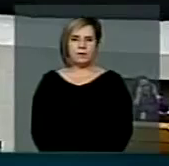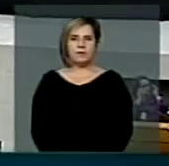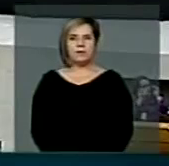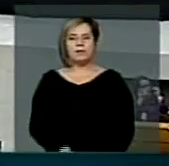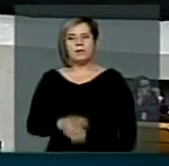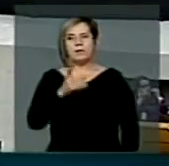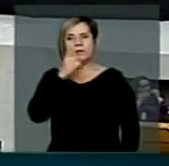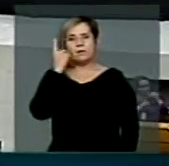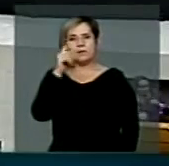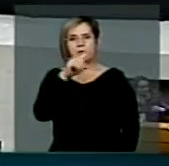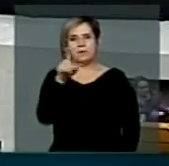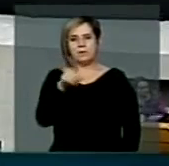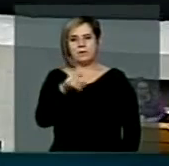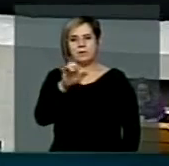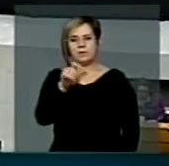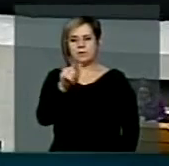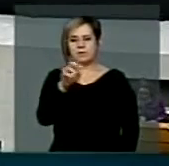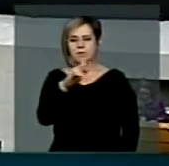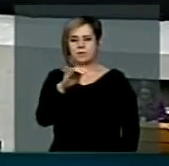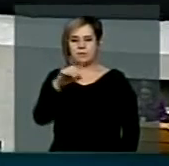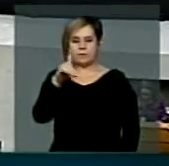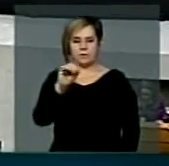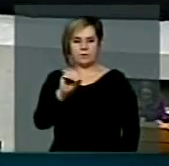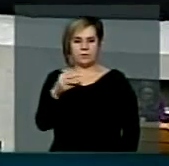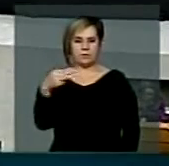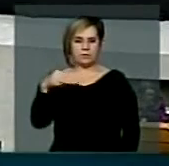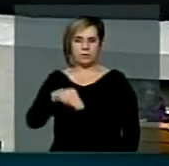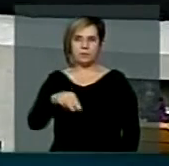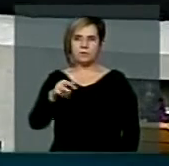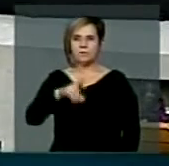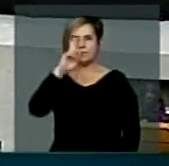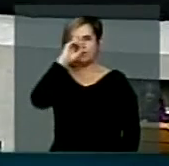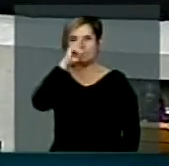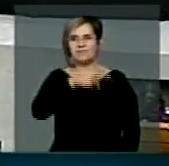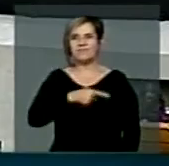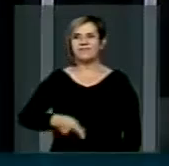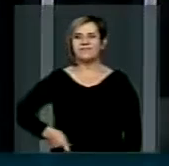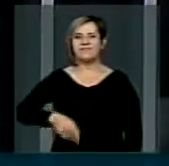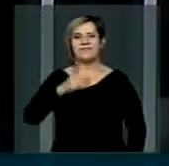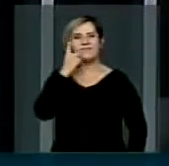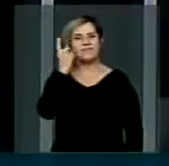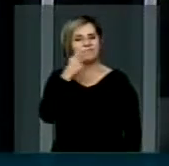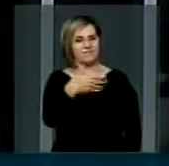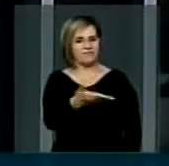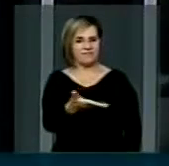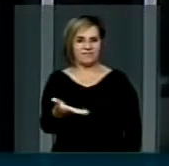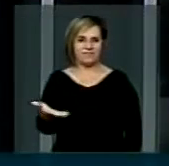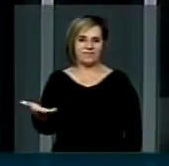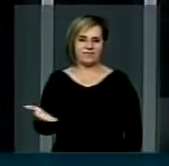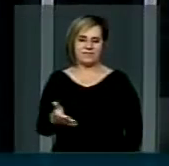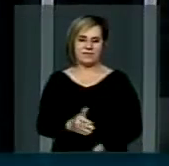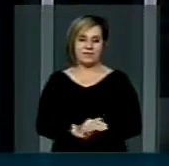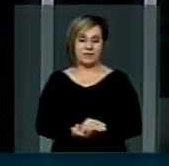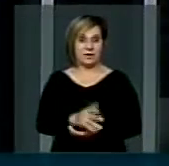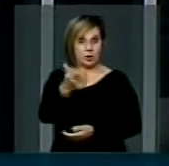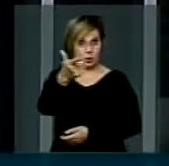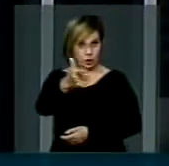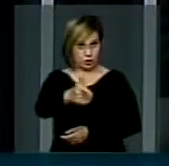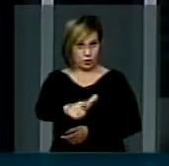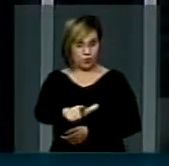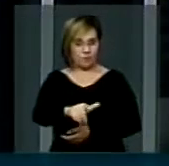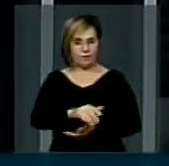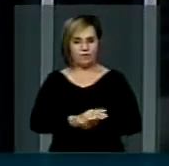Deputado Zé Geral, três minutos. Sr. Presidente, Srs. Deputados e Sras. Deputadas, mais uma vez